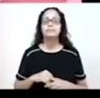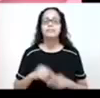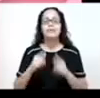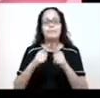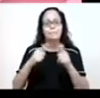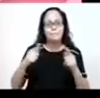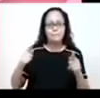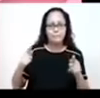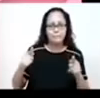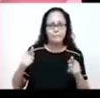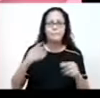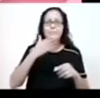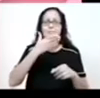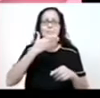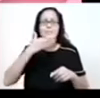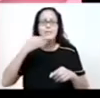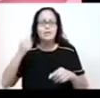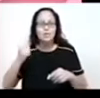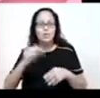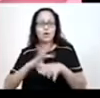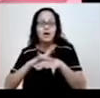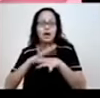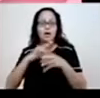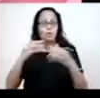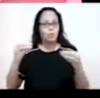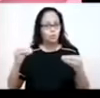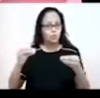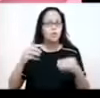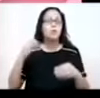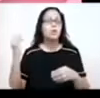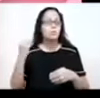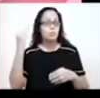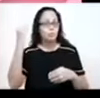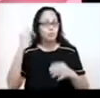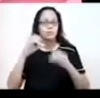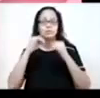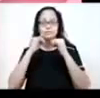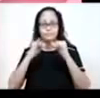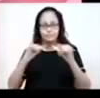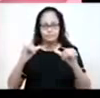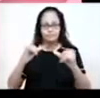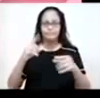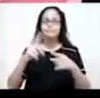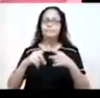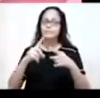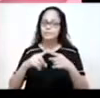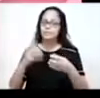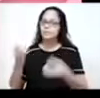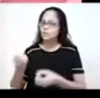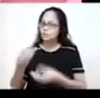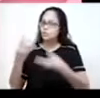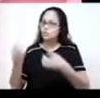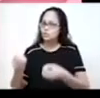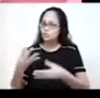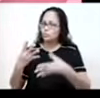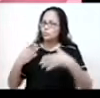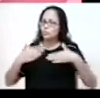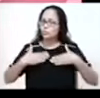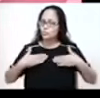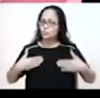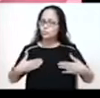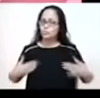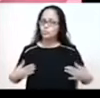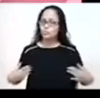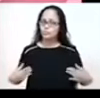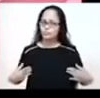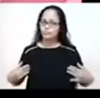maior é a chance de cura. Por isso, é fundamental essa campanha, principalmente porque ela estimula o autoexame para